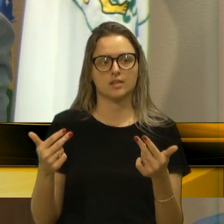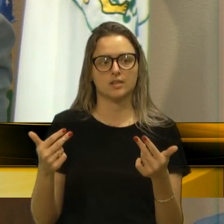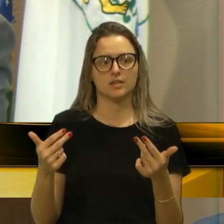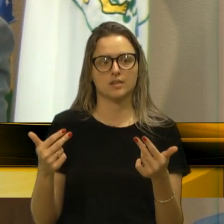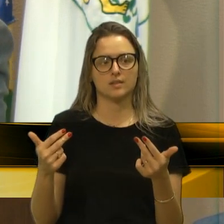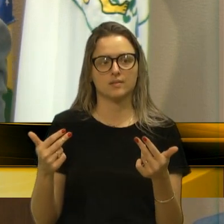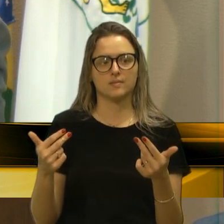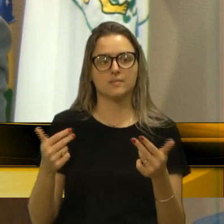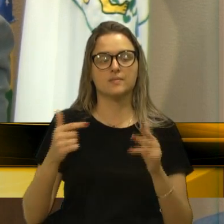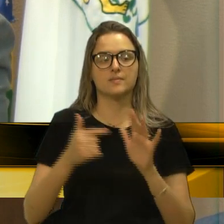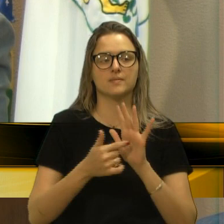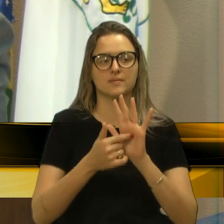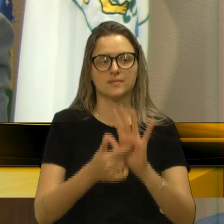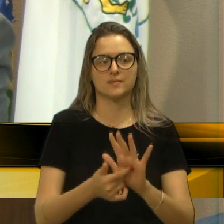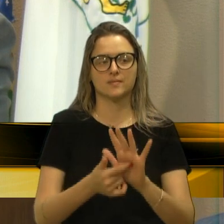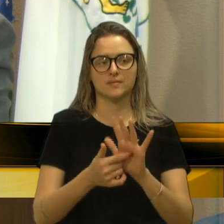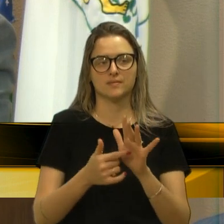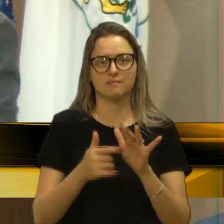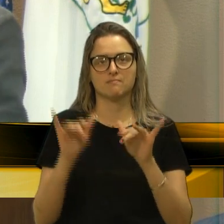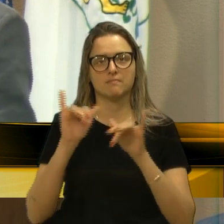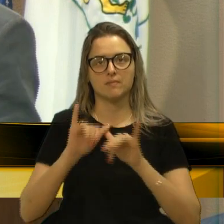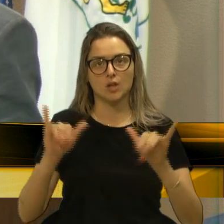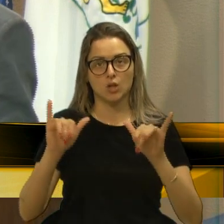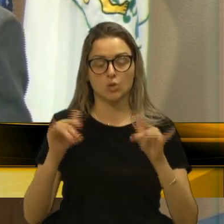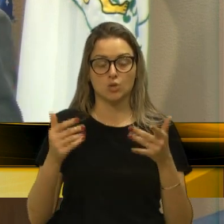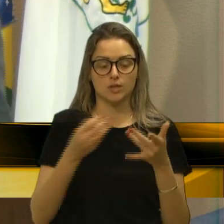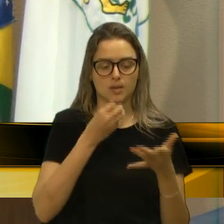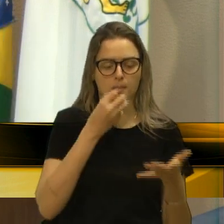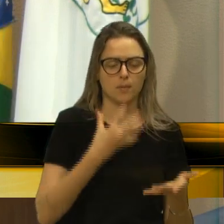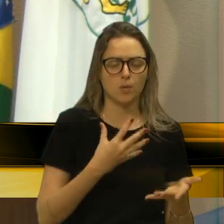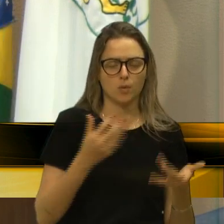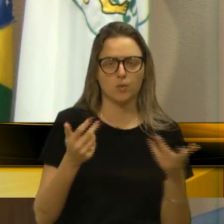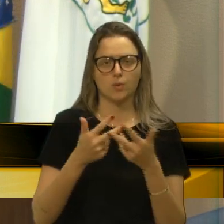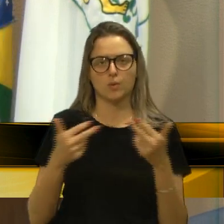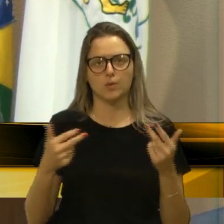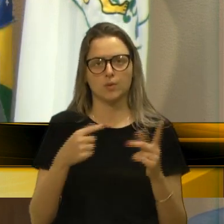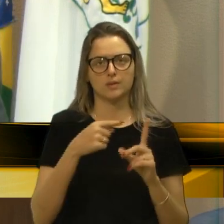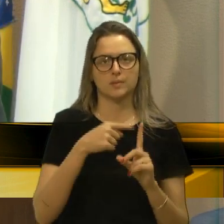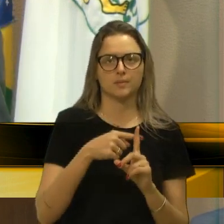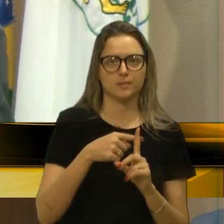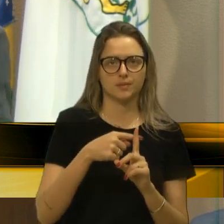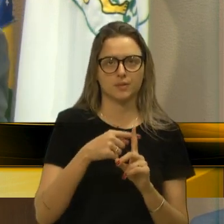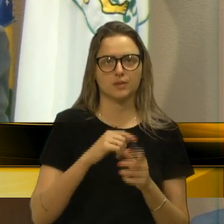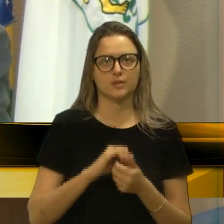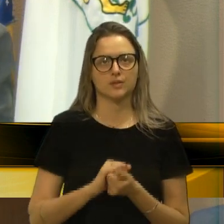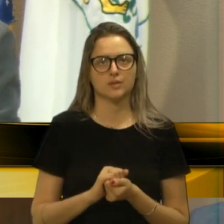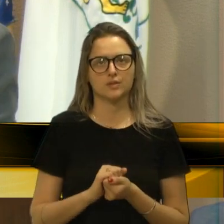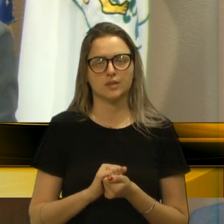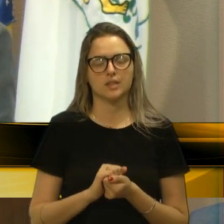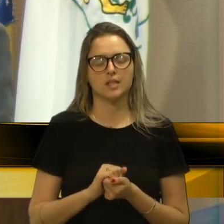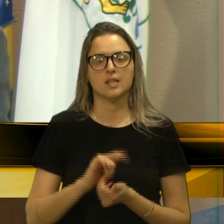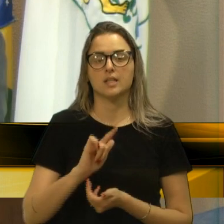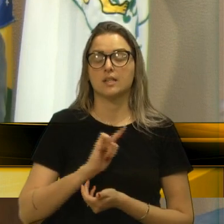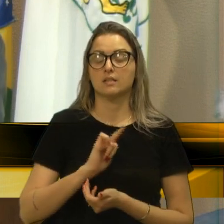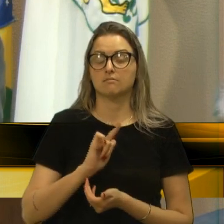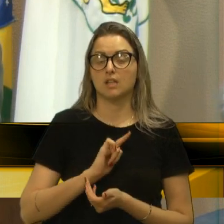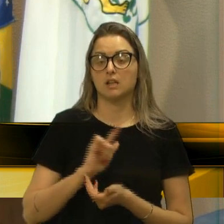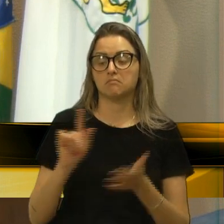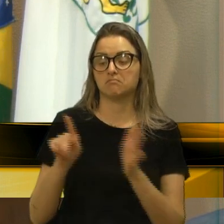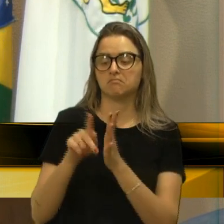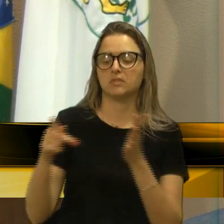Porque notícia boa, notícias boas, na concepção deles,